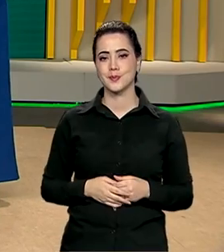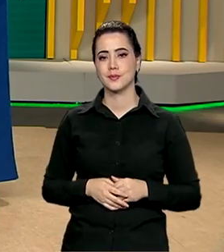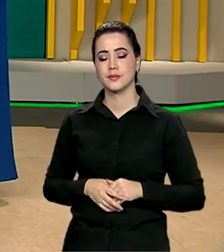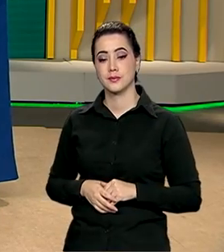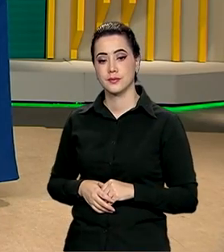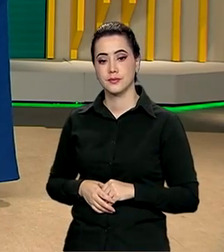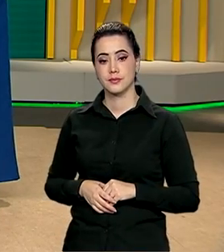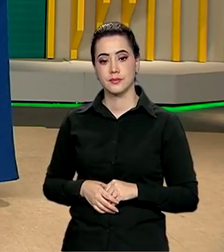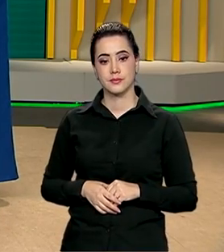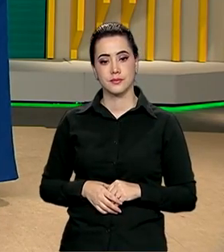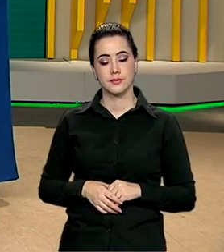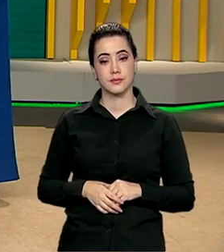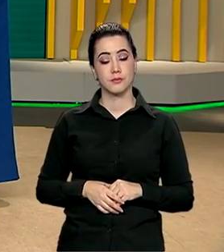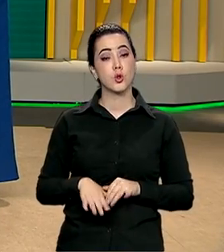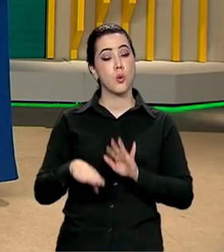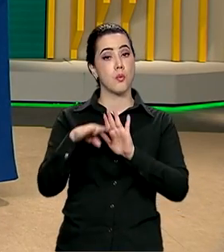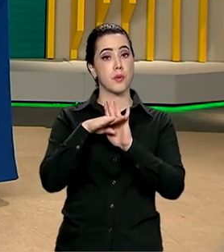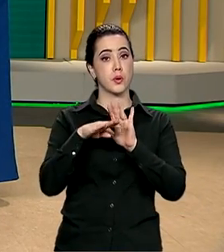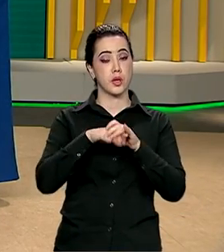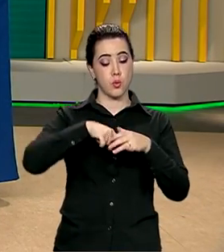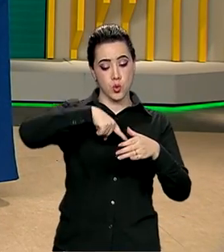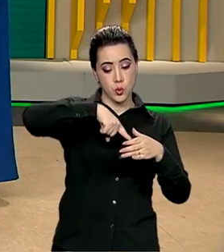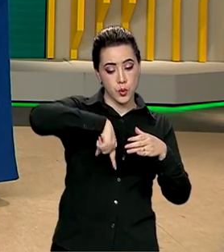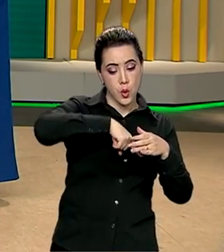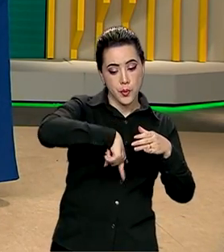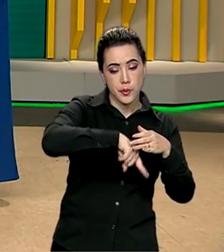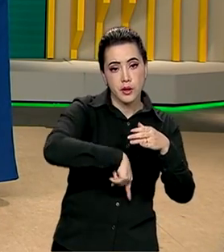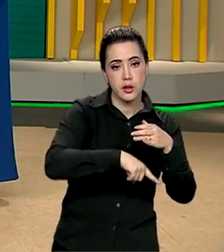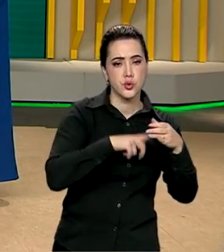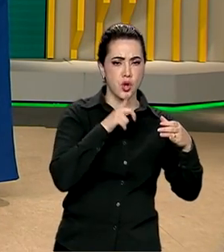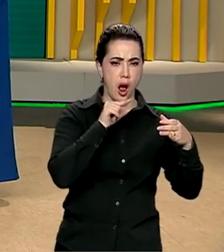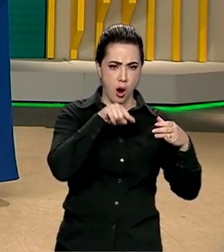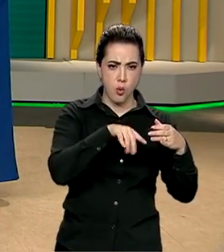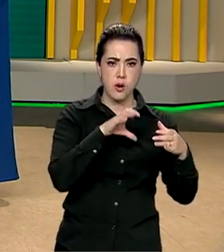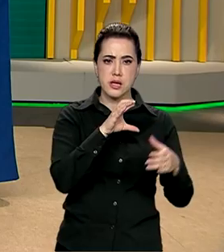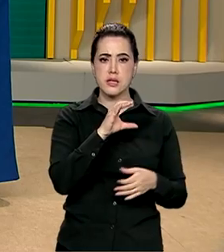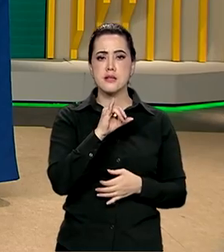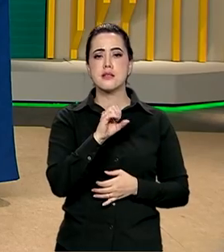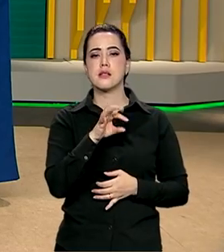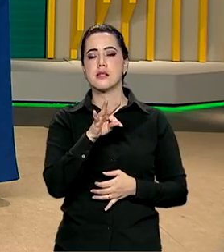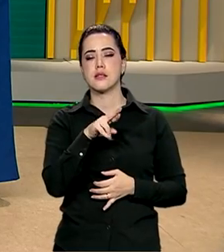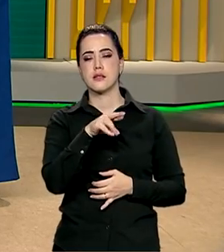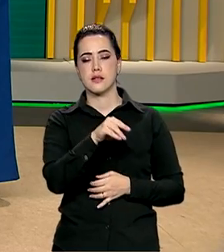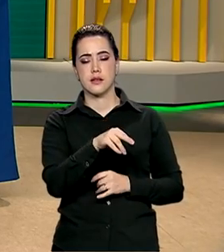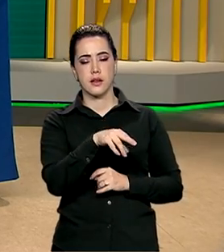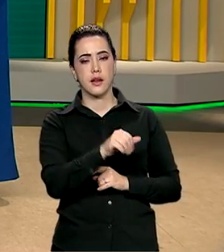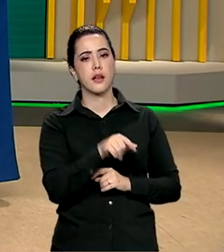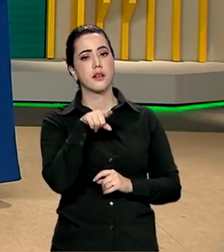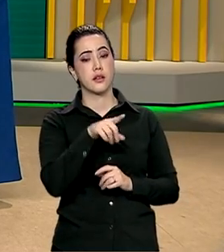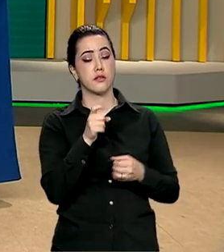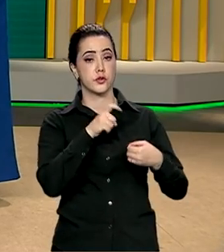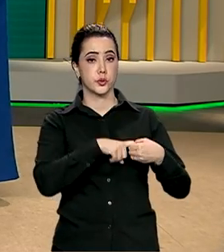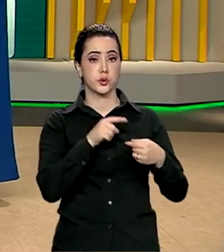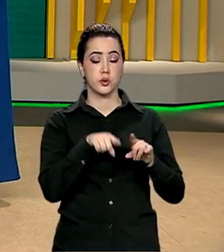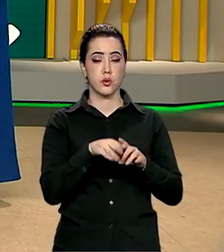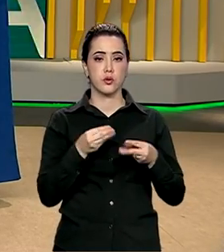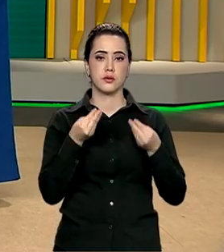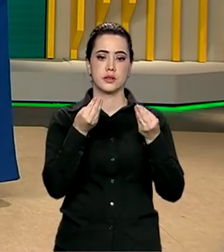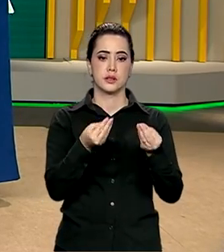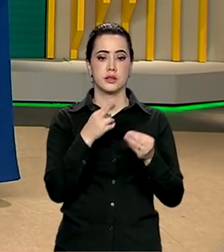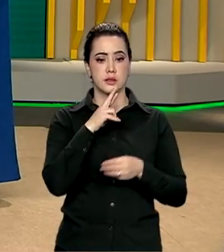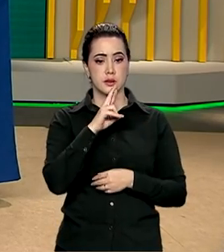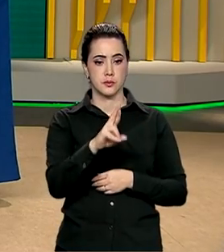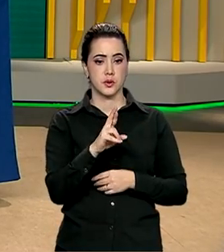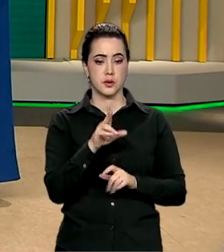O programa Cisternas foi retomado. É uma iniciativa voltada para atender as famílias do semiárido nordestino